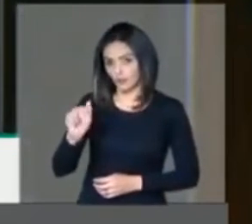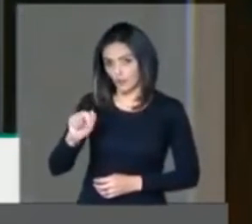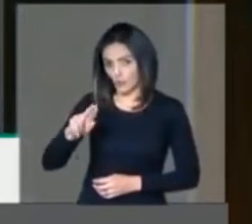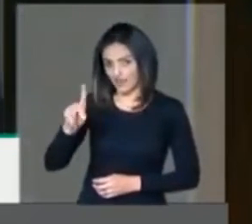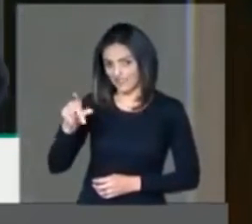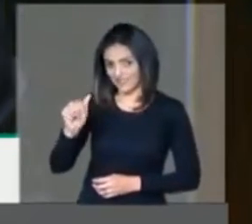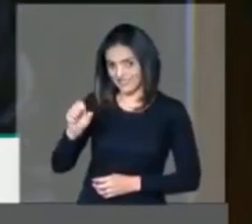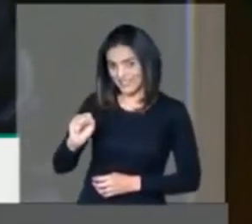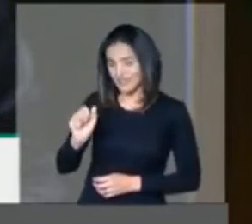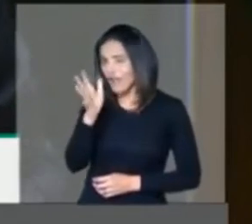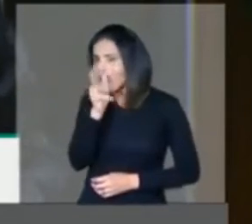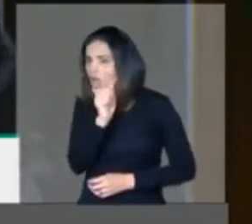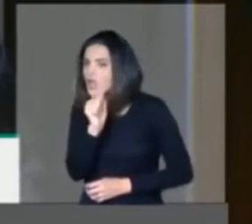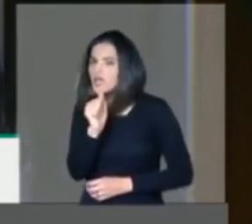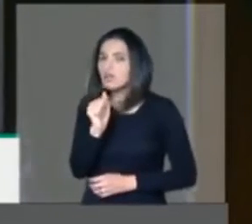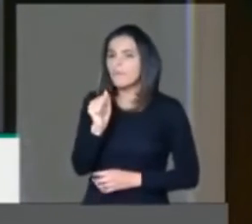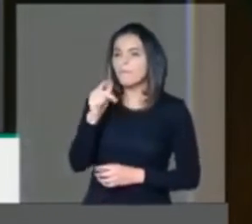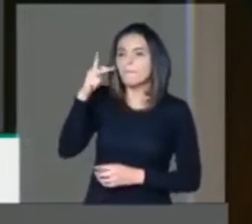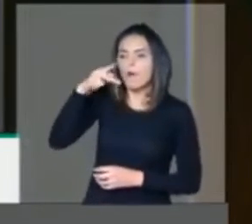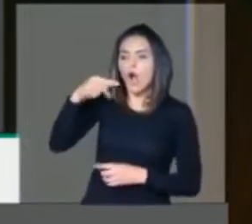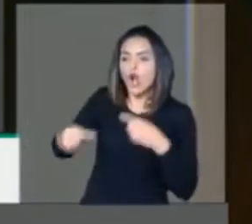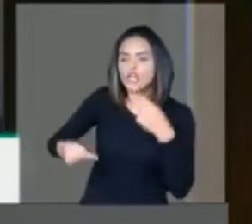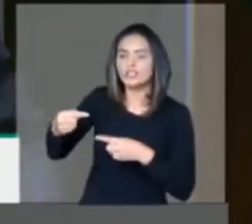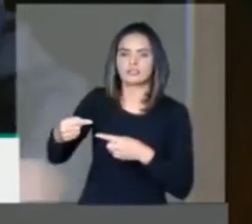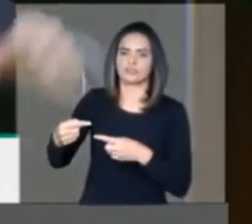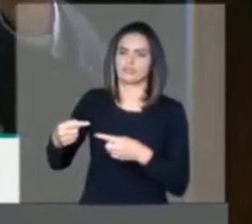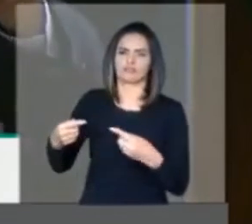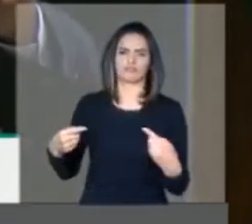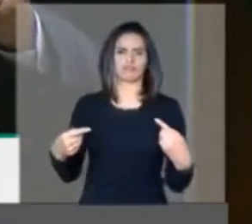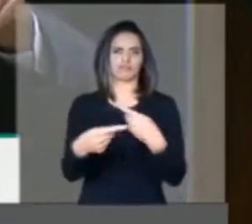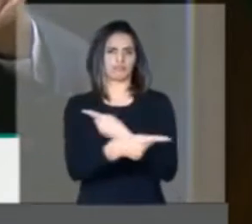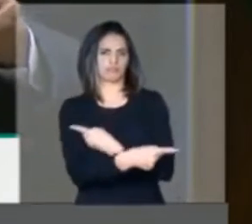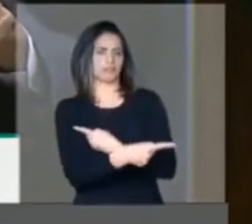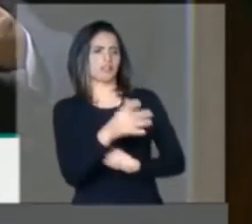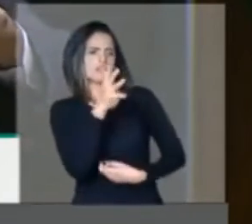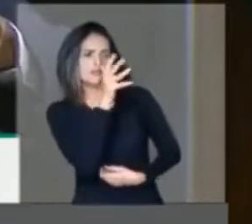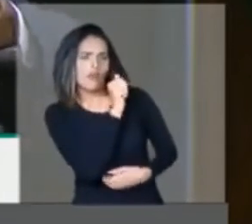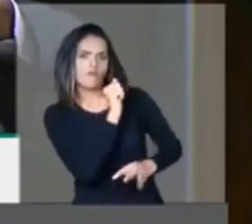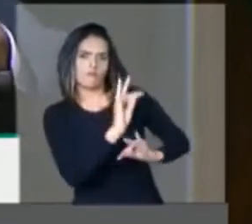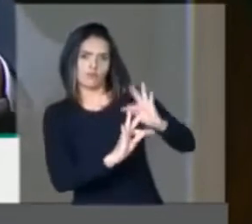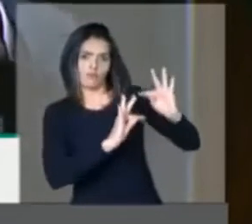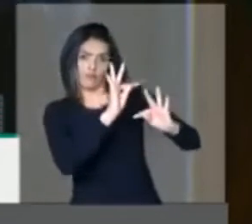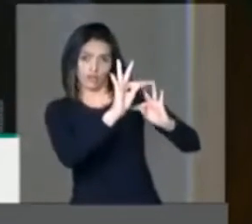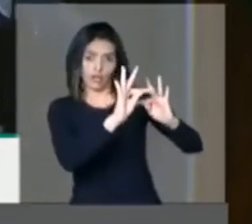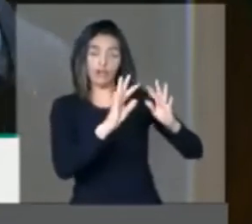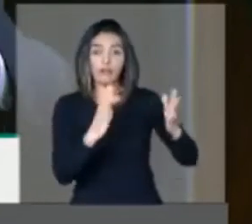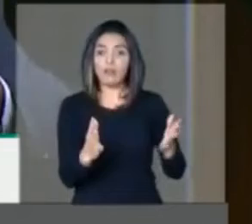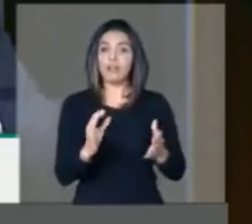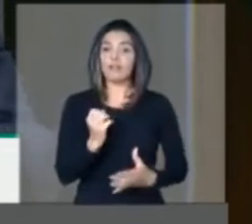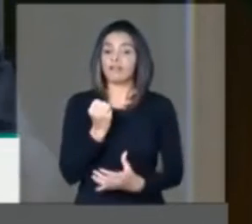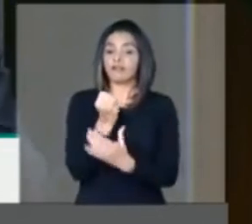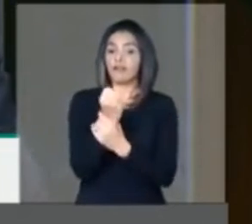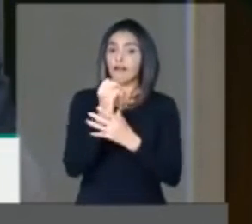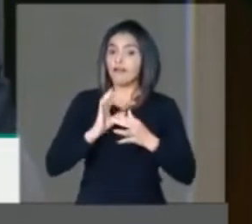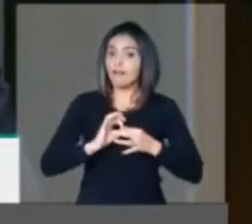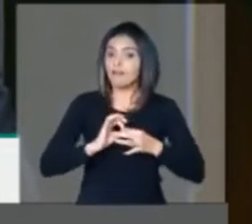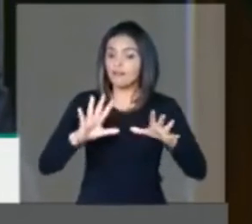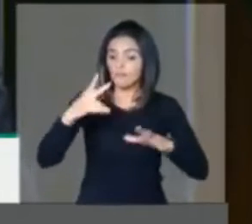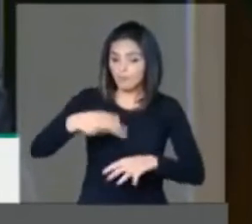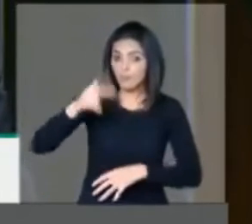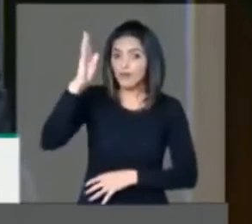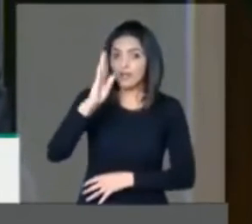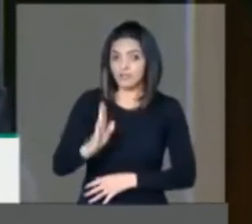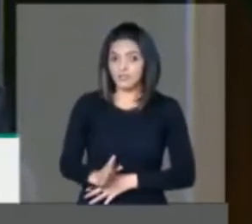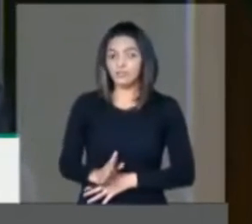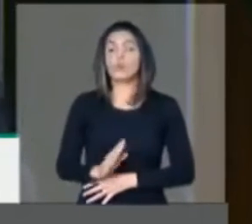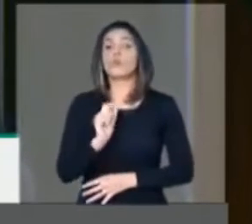nada a ver com salvaguardas tecnológicas. Garantindo a liberdade do Brasil. Possibilitar,